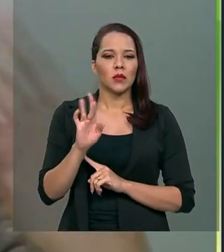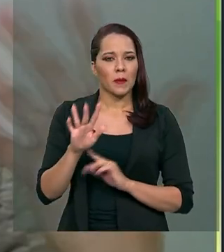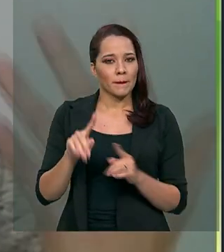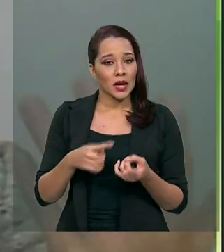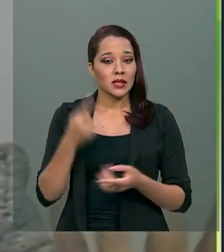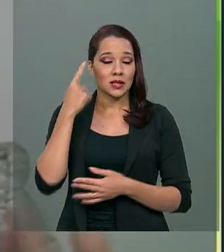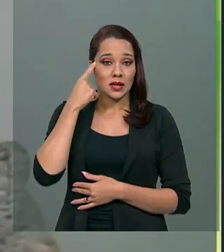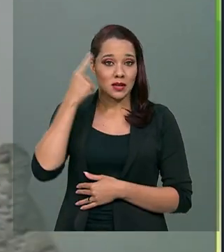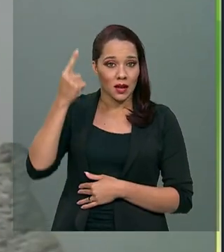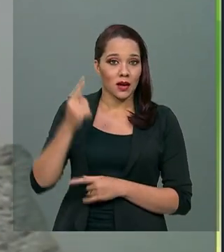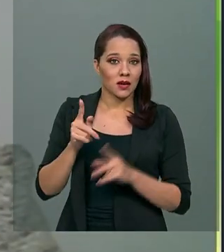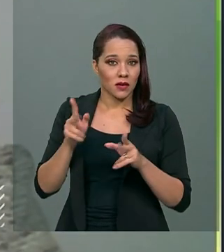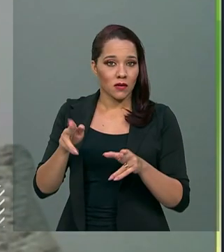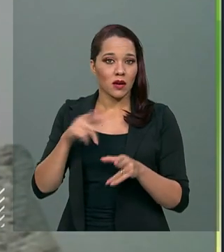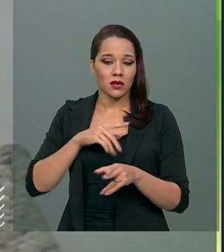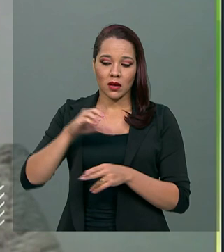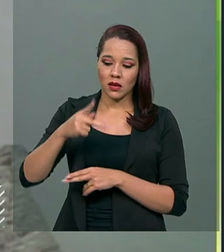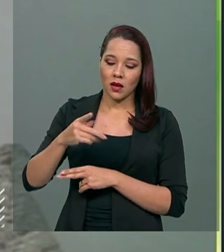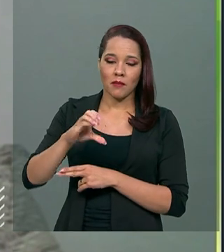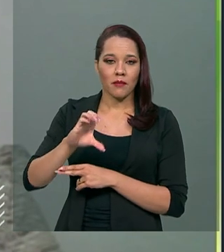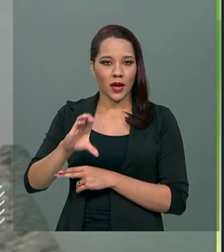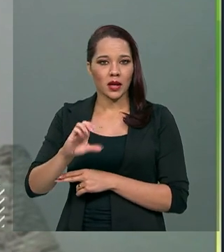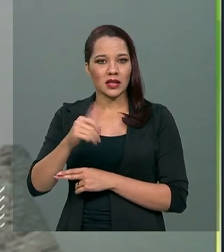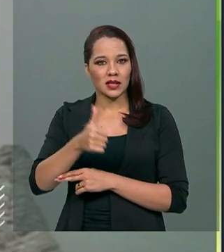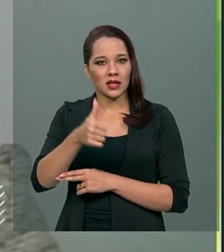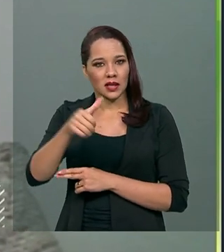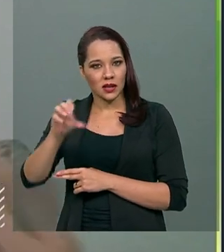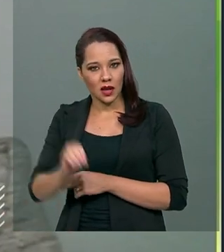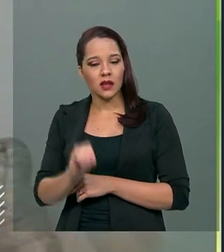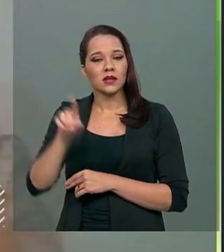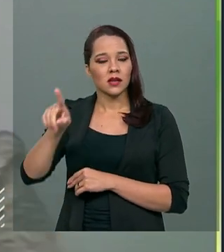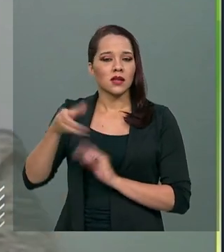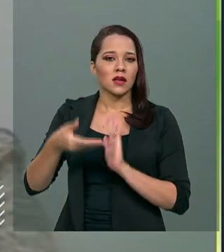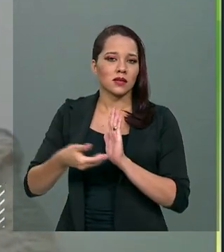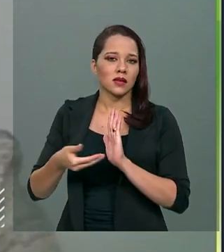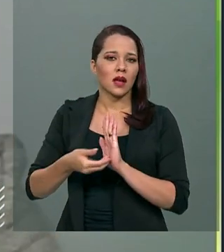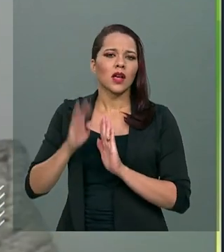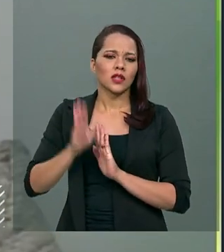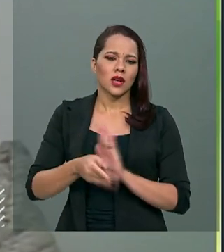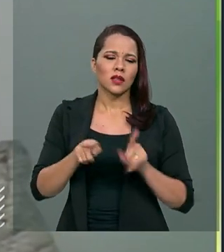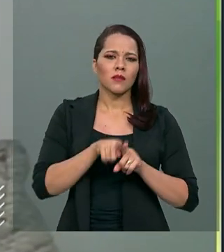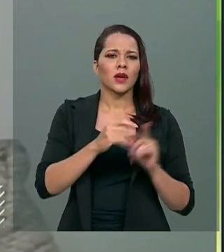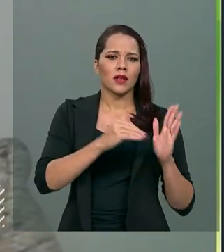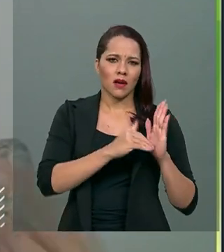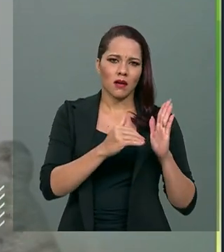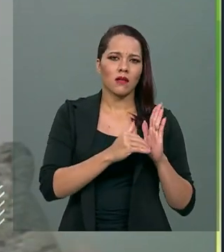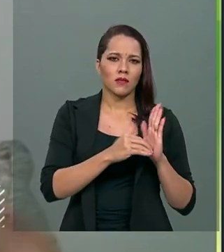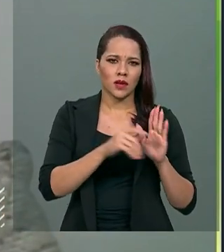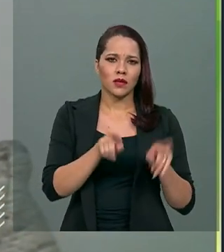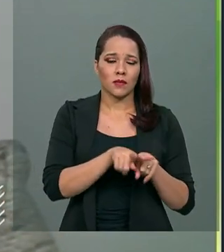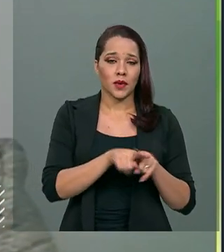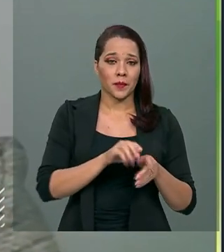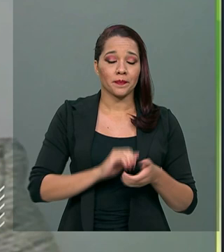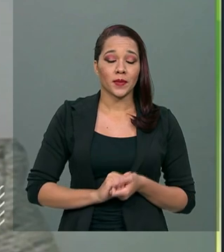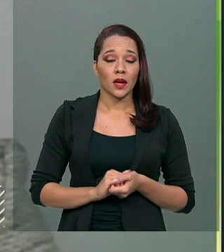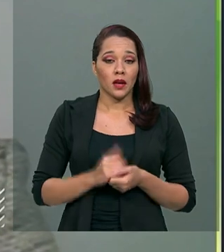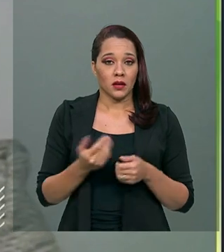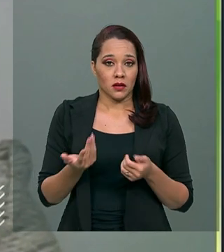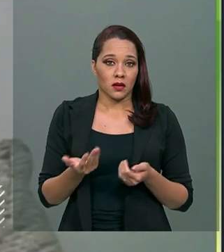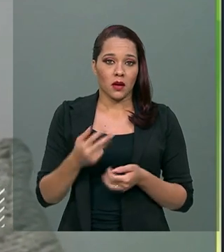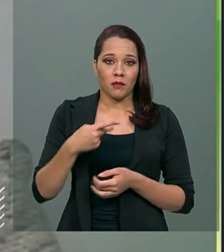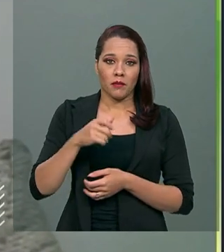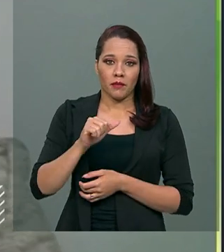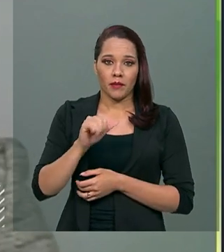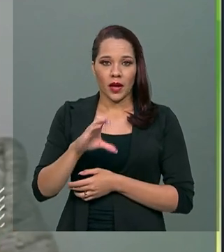constantes, tanto na PEC 110, que tramitou no Senado, que já tramitou na Câmara também, quanto a PEC 45,